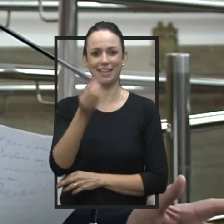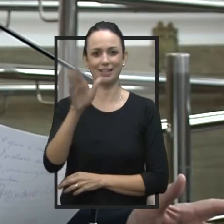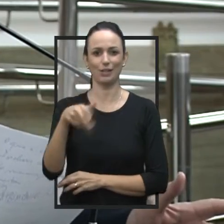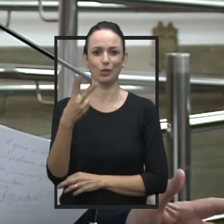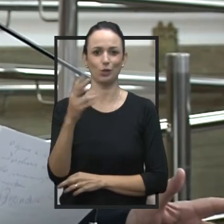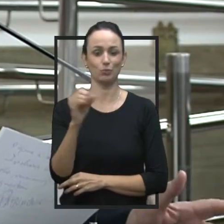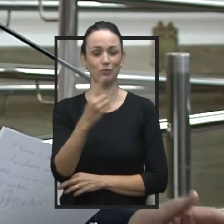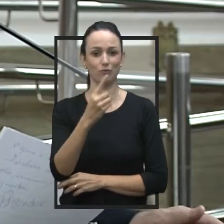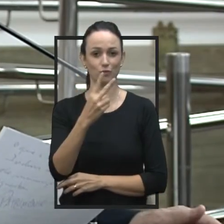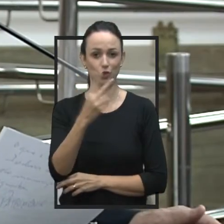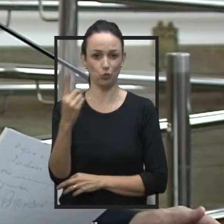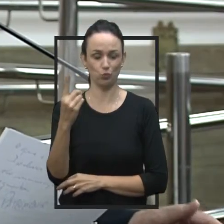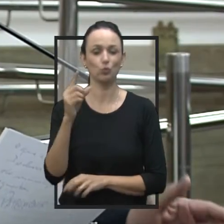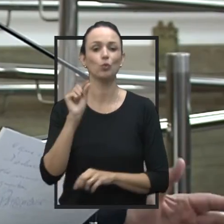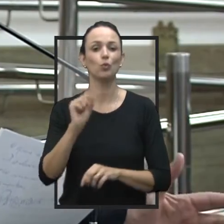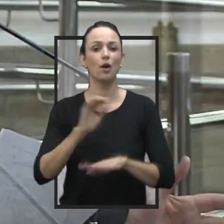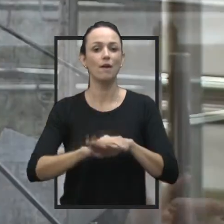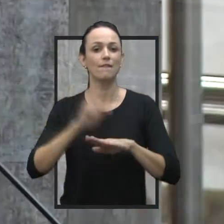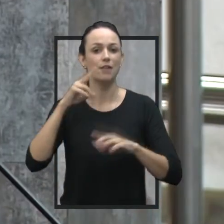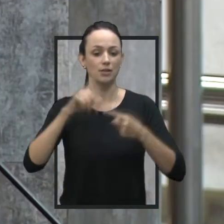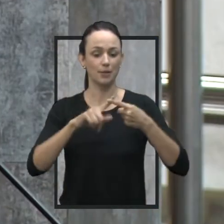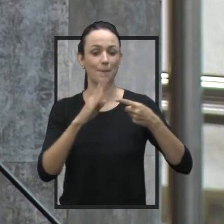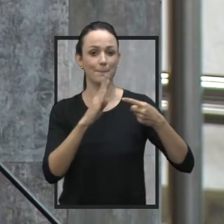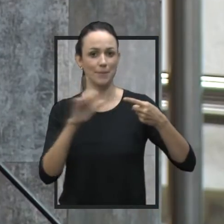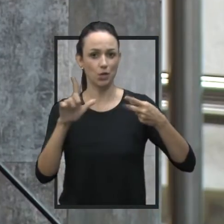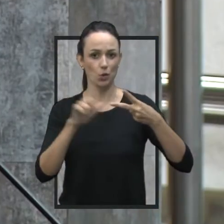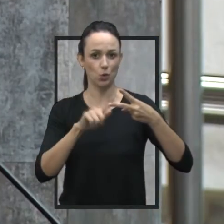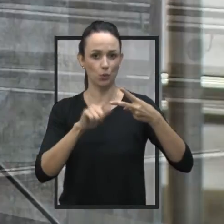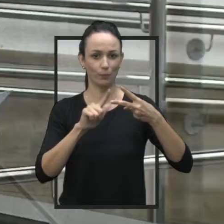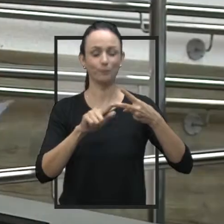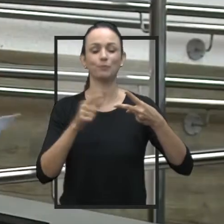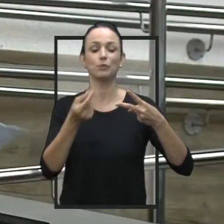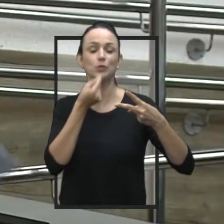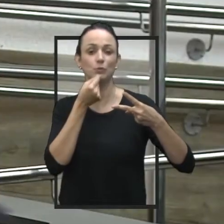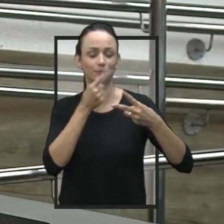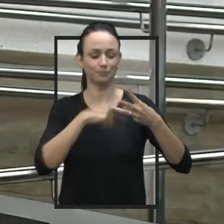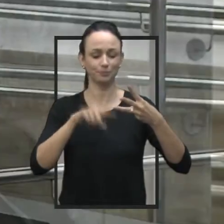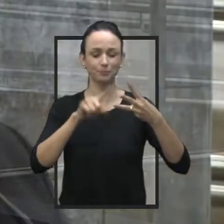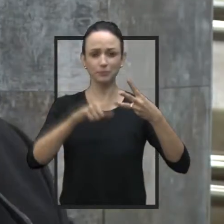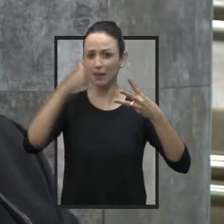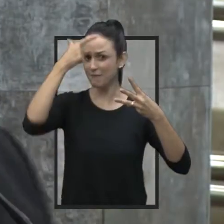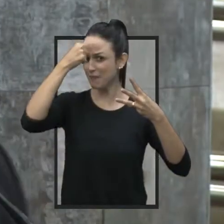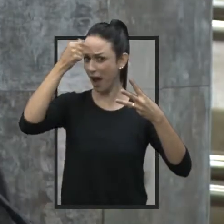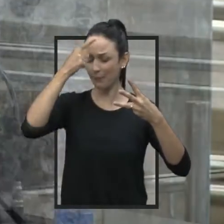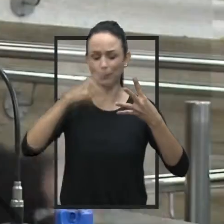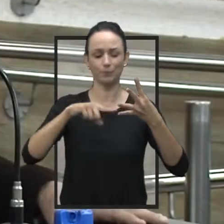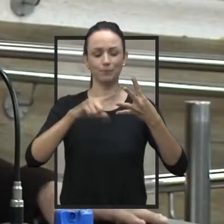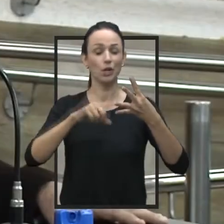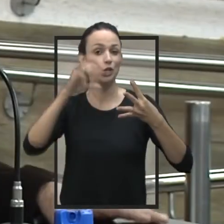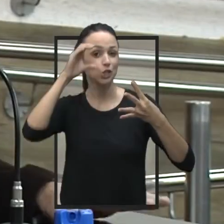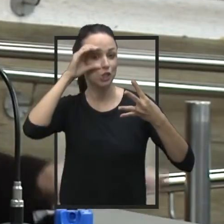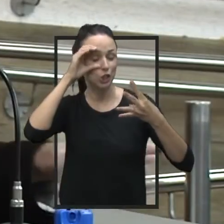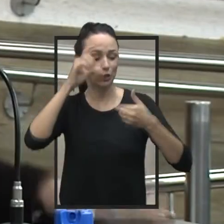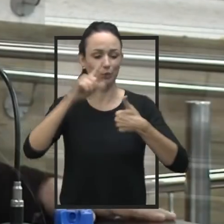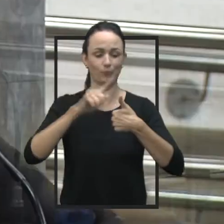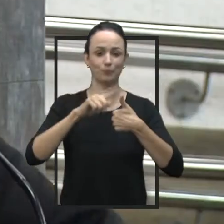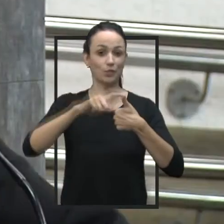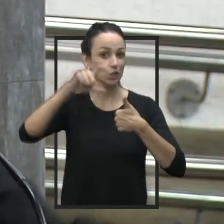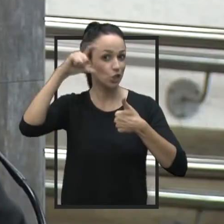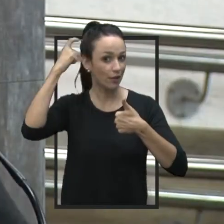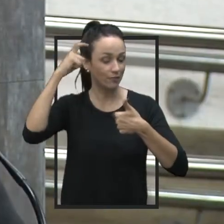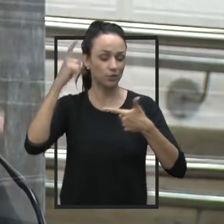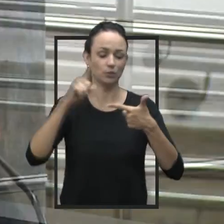60 de 2021, de autoria dos vereadores Bilo Luquezzi, Luiz Henrique Chupeta, Fábio Souza, Chico Quevedo,